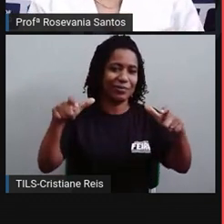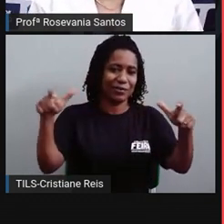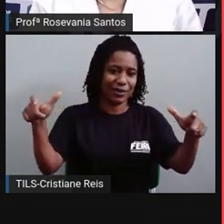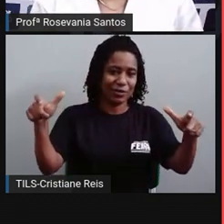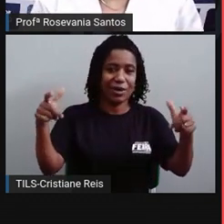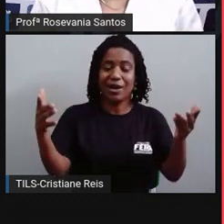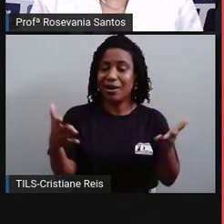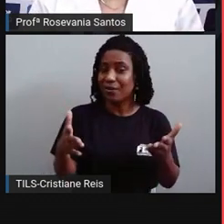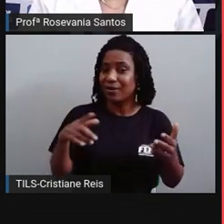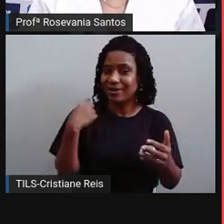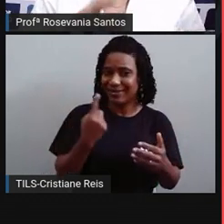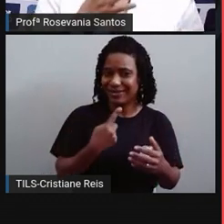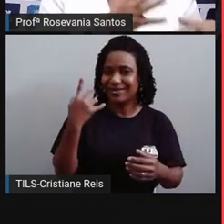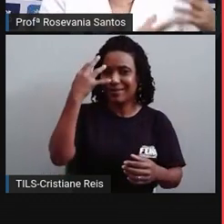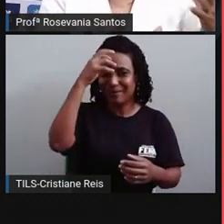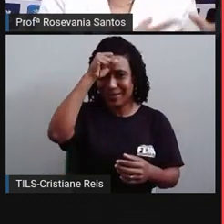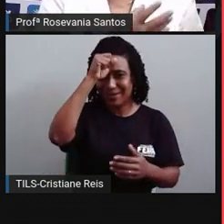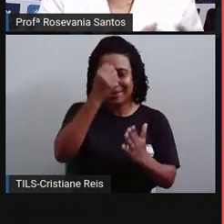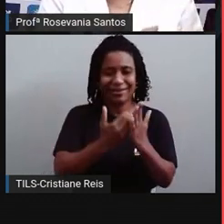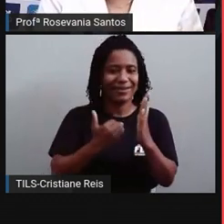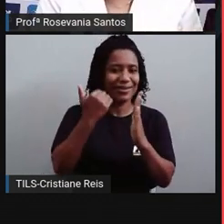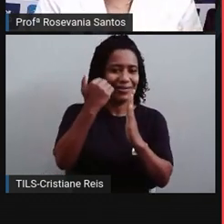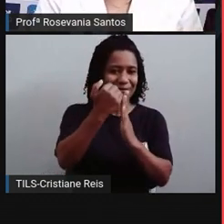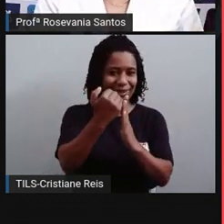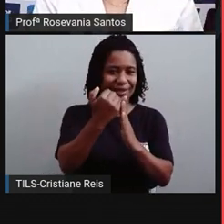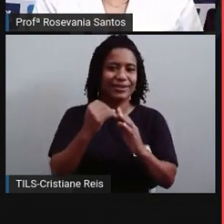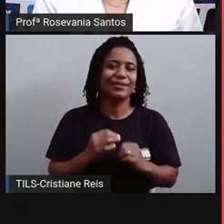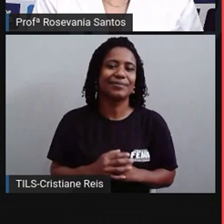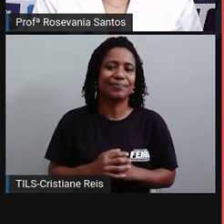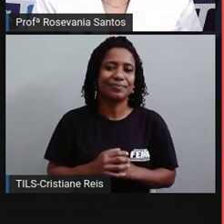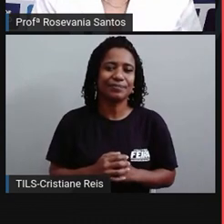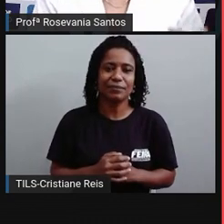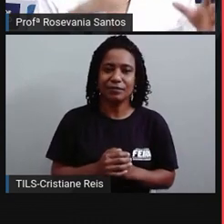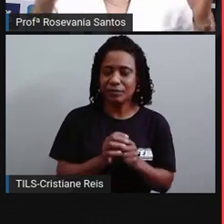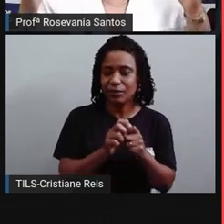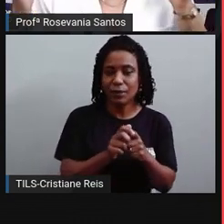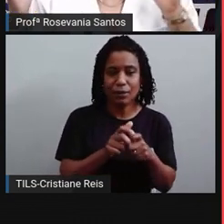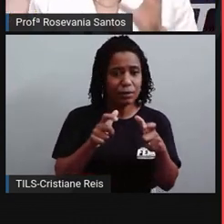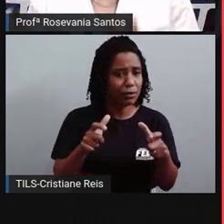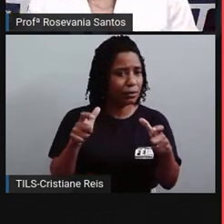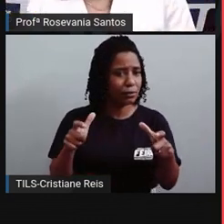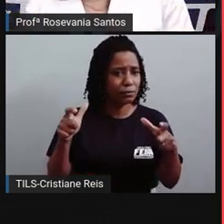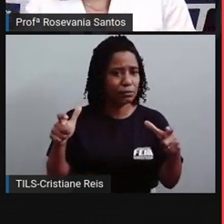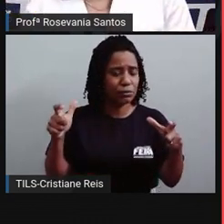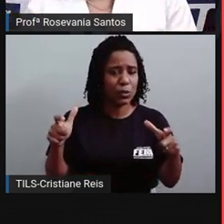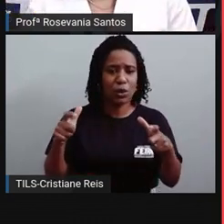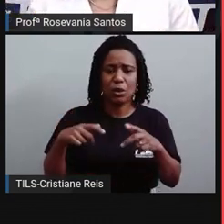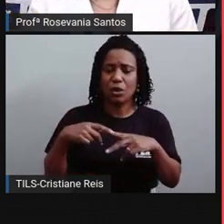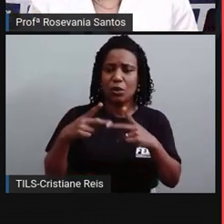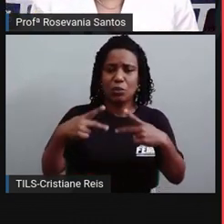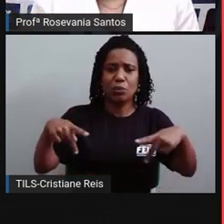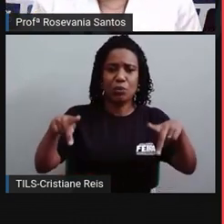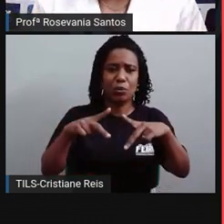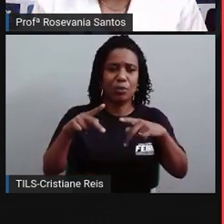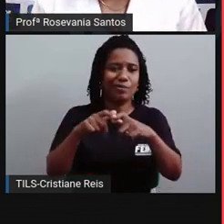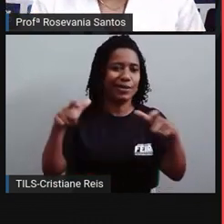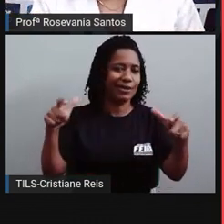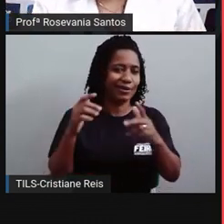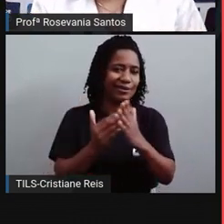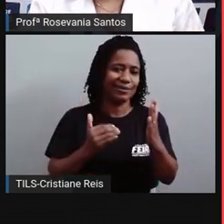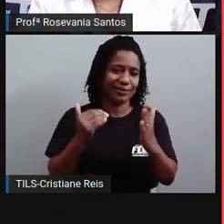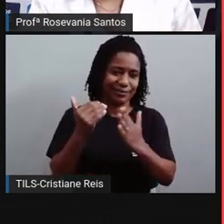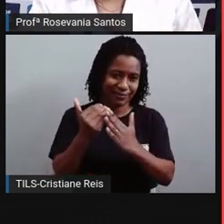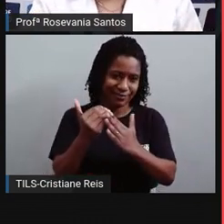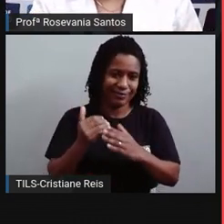assunto que nós vamos falar hoje. Então, nós começamos uma pequena quantidade de pessoas e, agora, nós temos, né, uma grande quantidade de